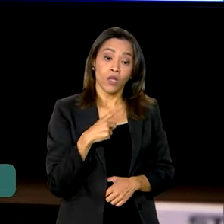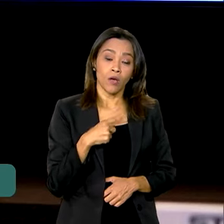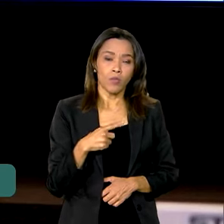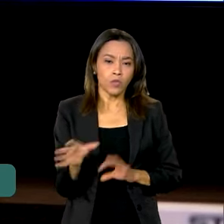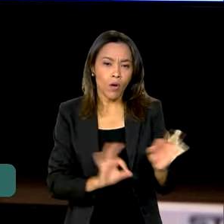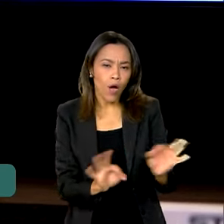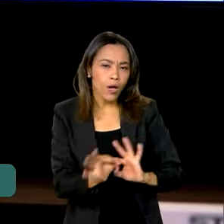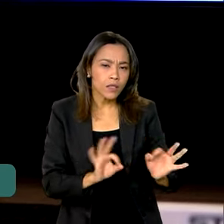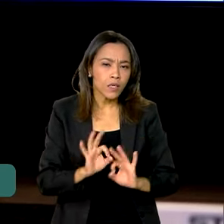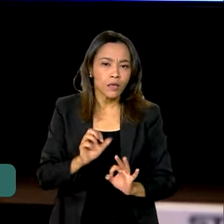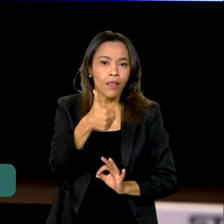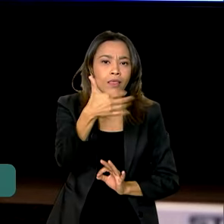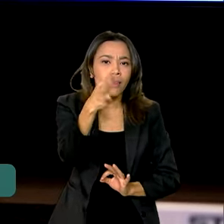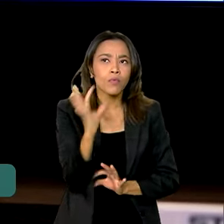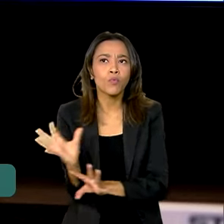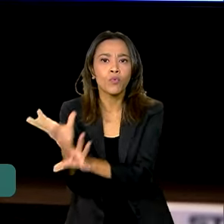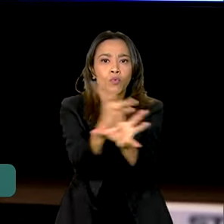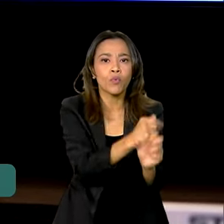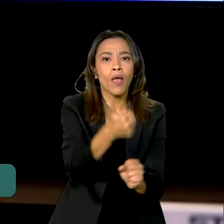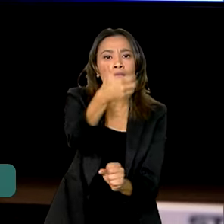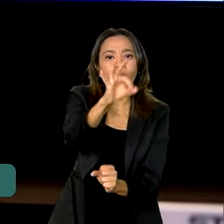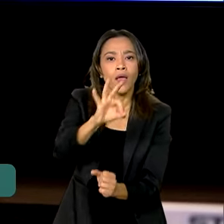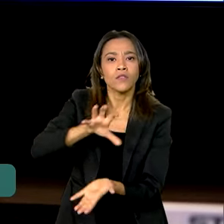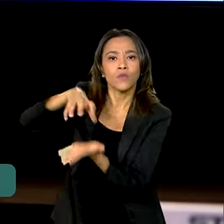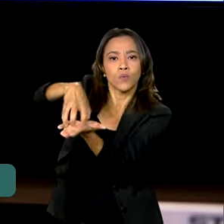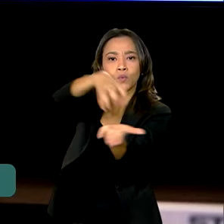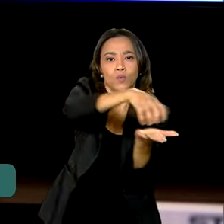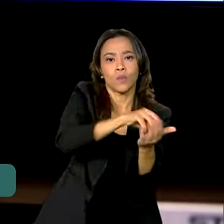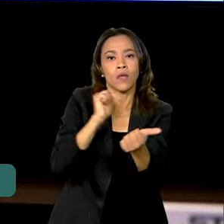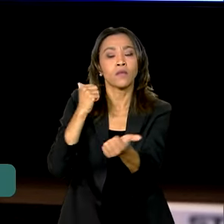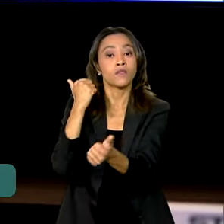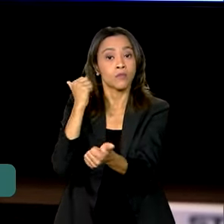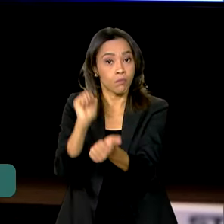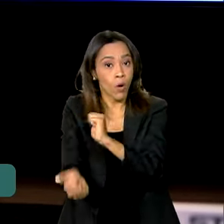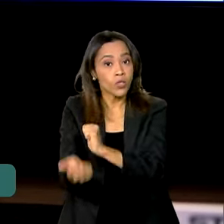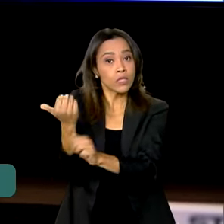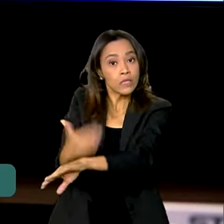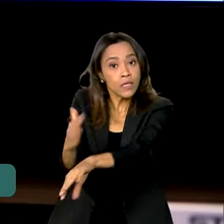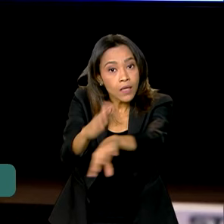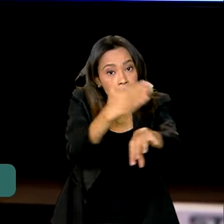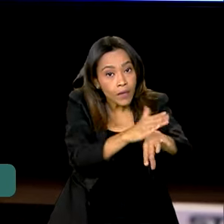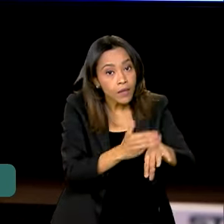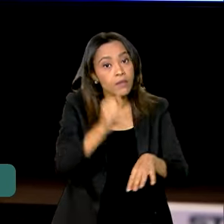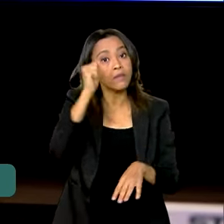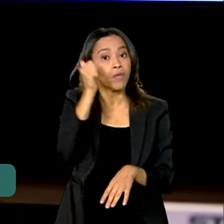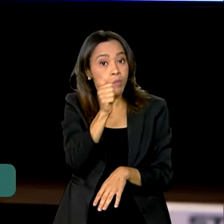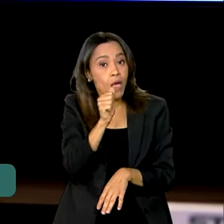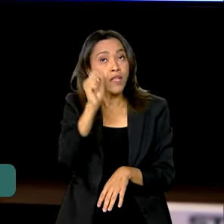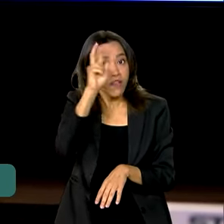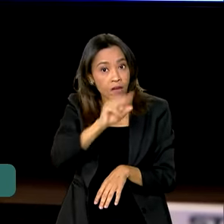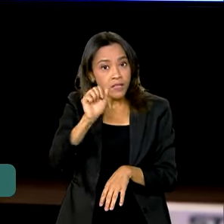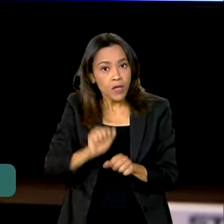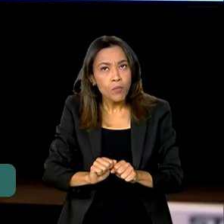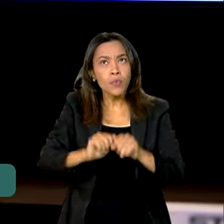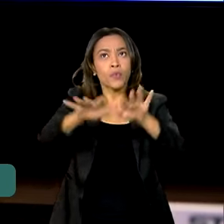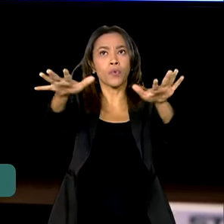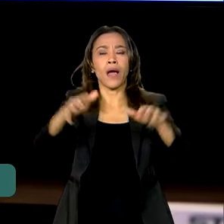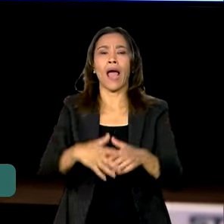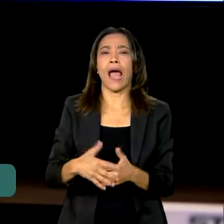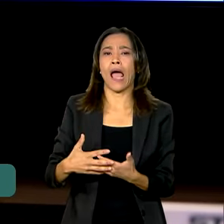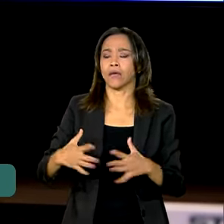esportivos de futebol para as mulheres, que serão espalhadas em todas as regiões do Brasil. Não adianta a gente falar que quer